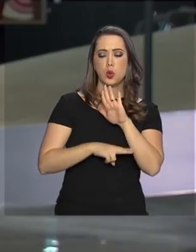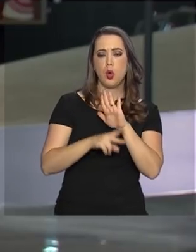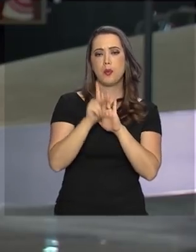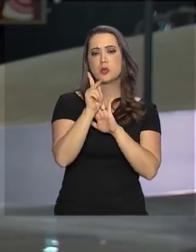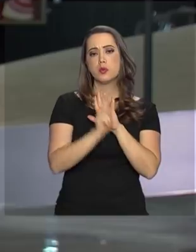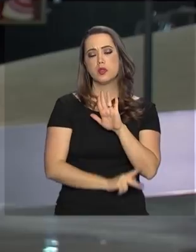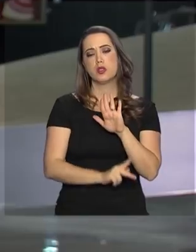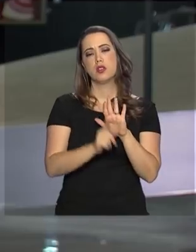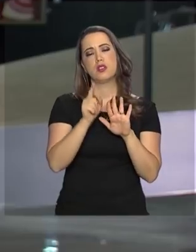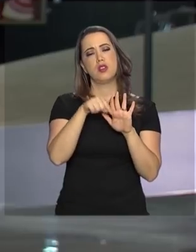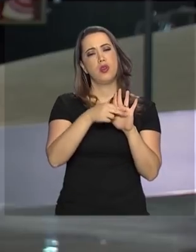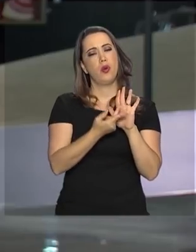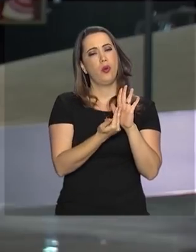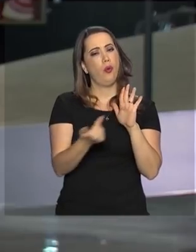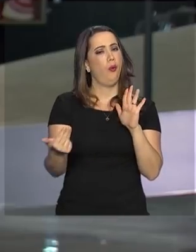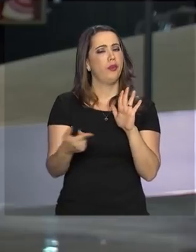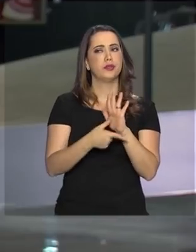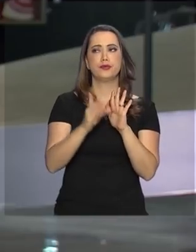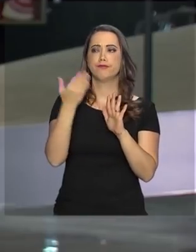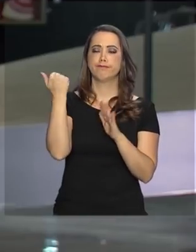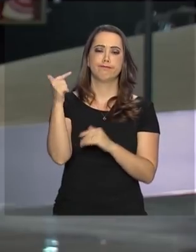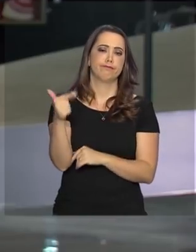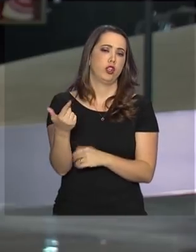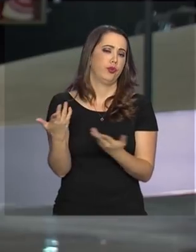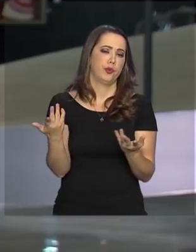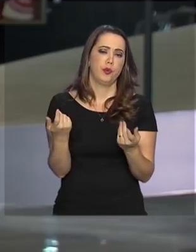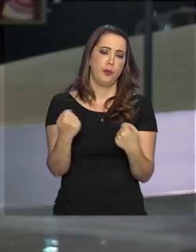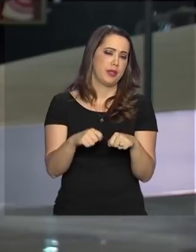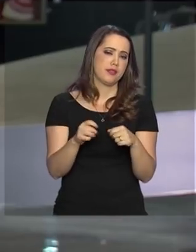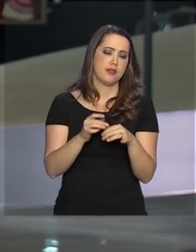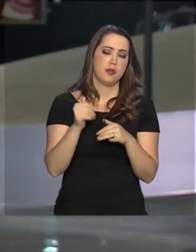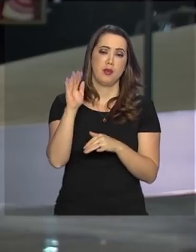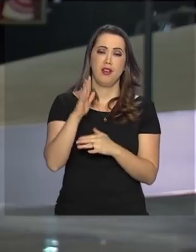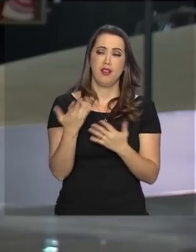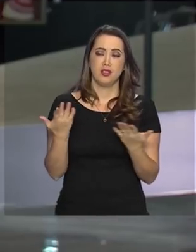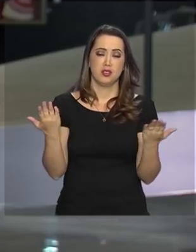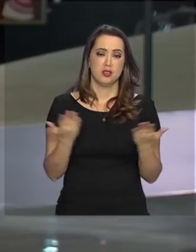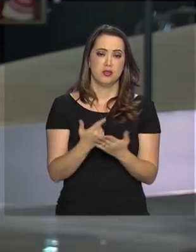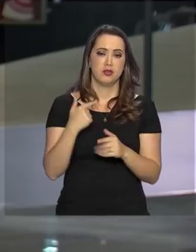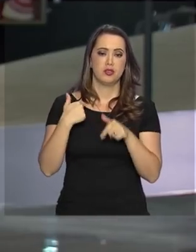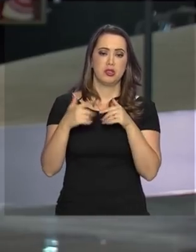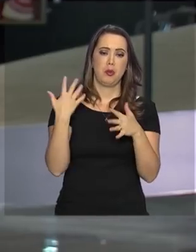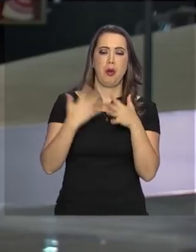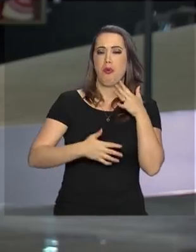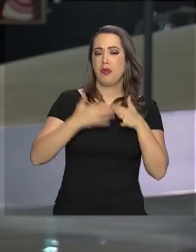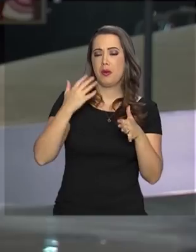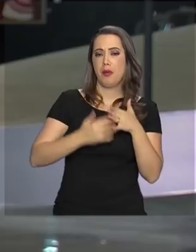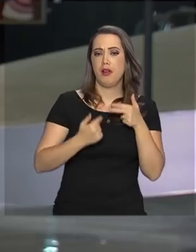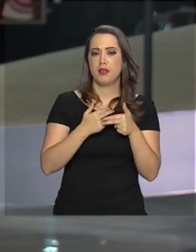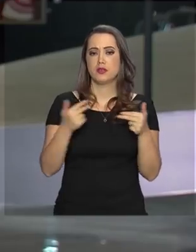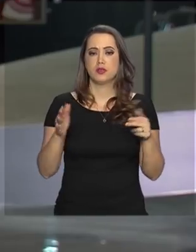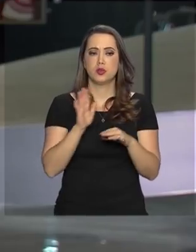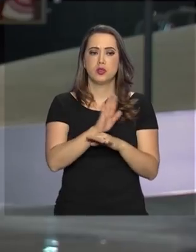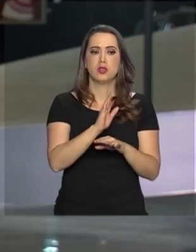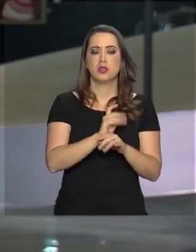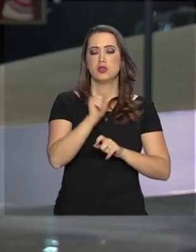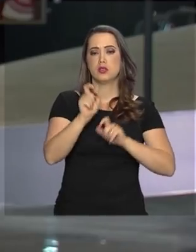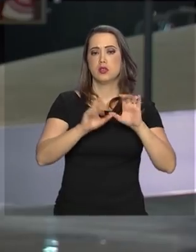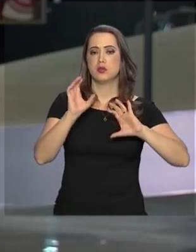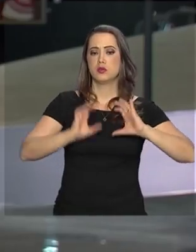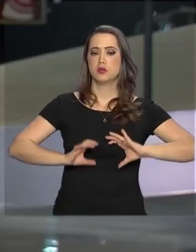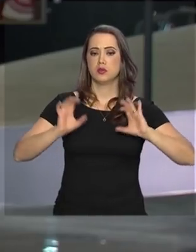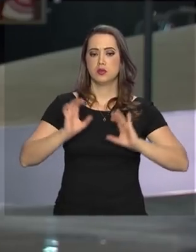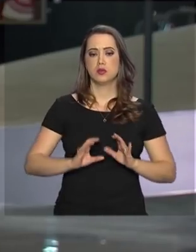portarias e resoluções que não têm mais função e servem mais para atrapalhar os negócios do que ajudar o cidadão